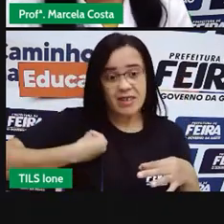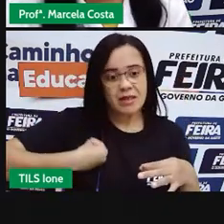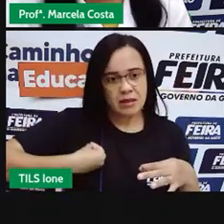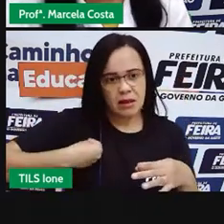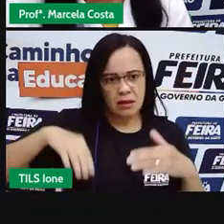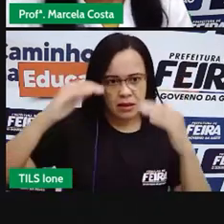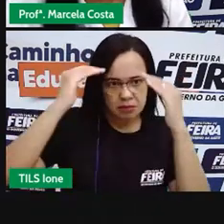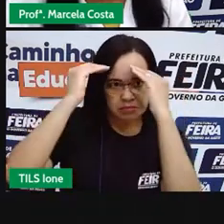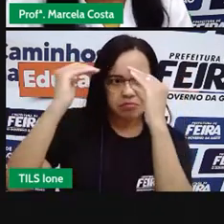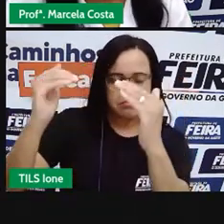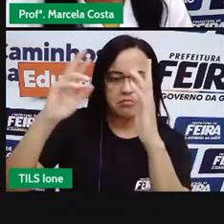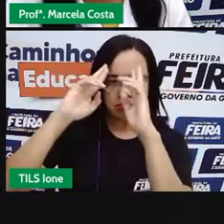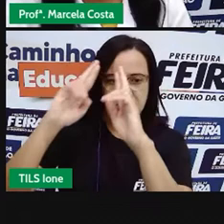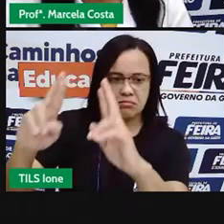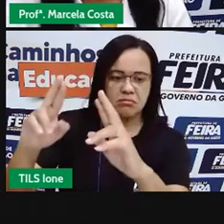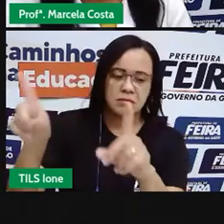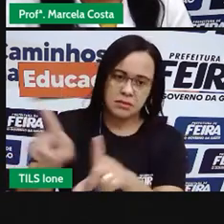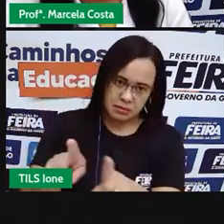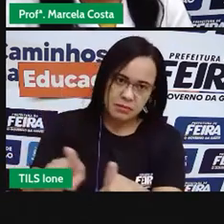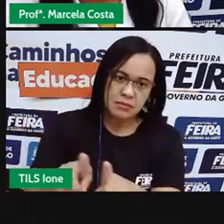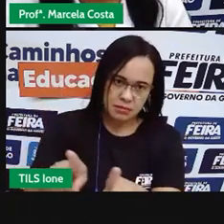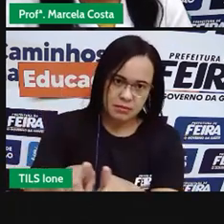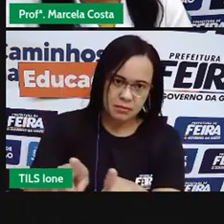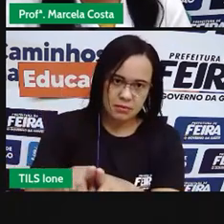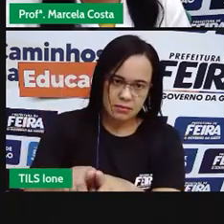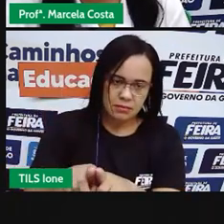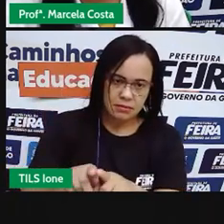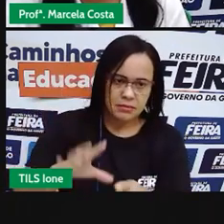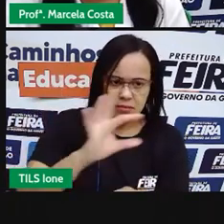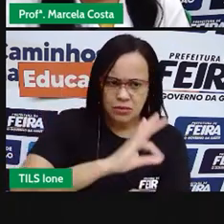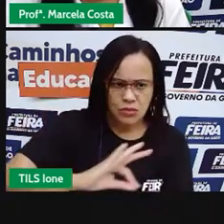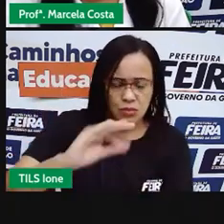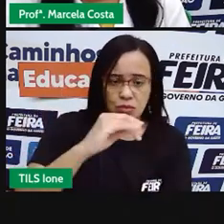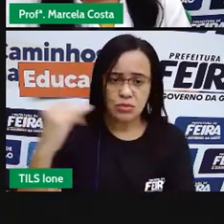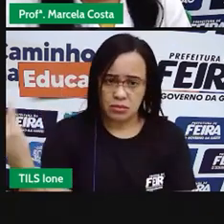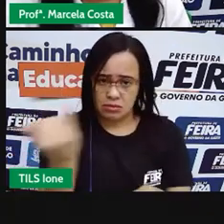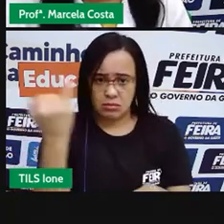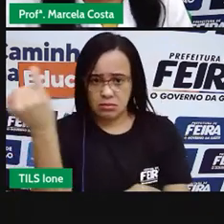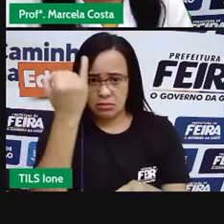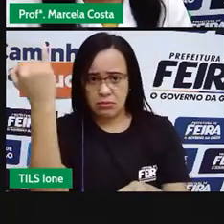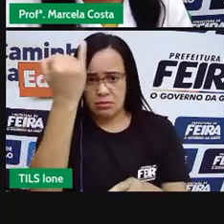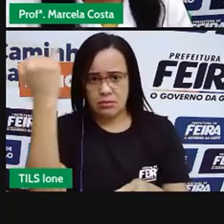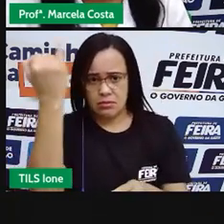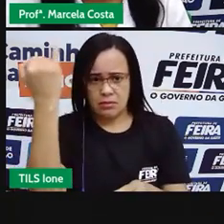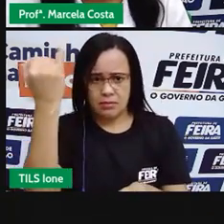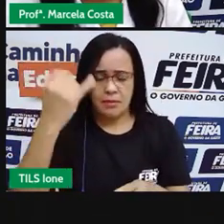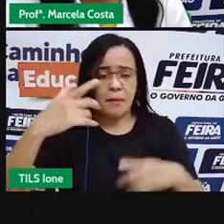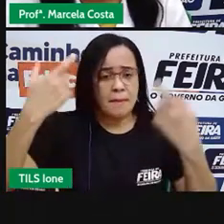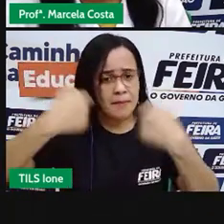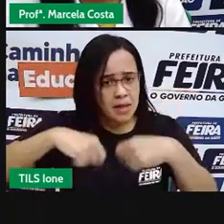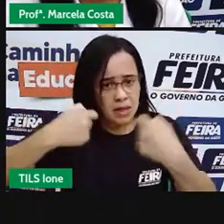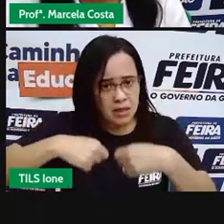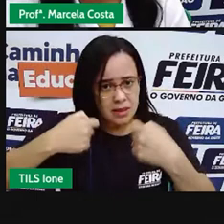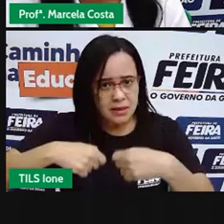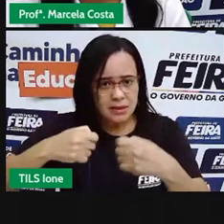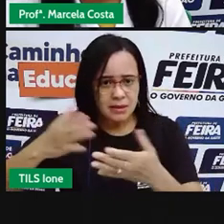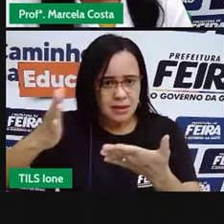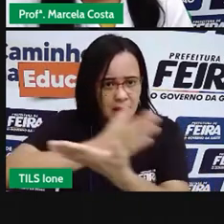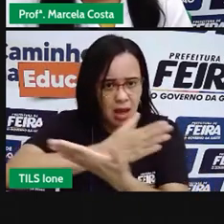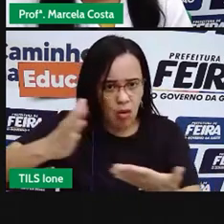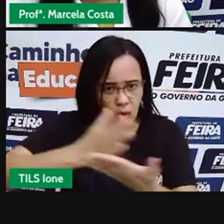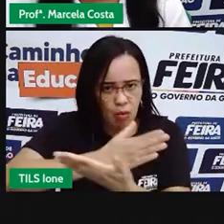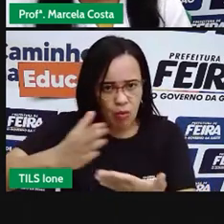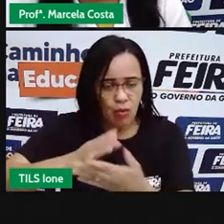Apesar de todos serem de grande importância, a gente deve ensinar a gente com alguns desejos,